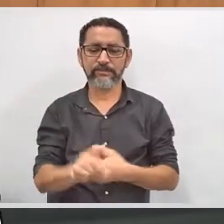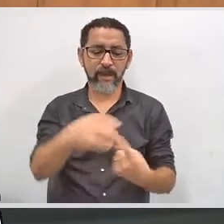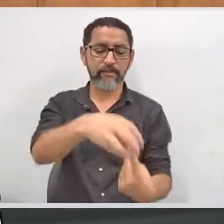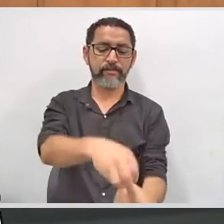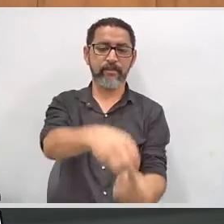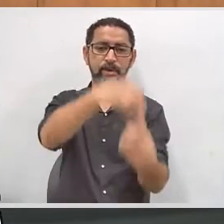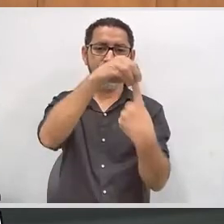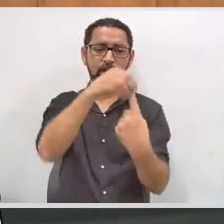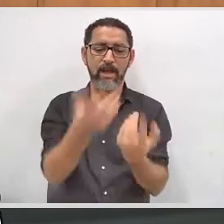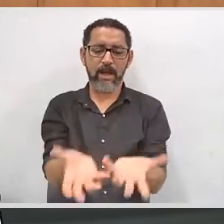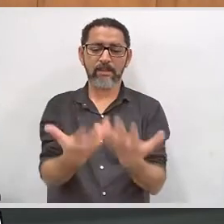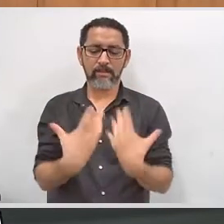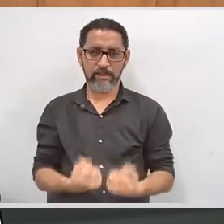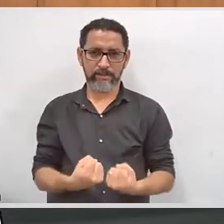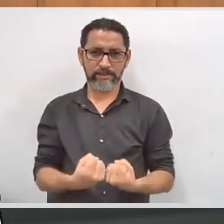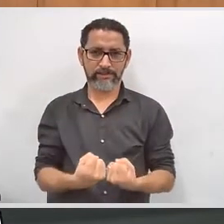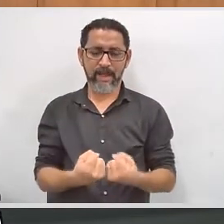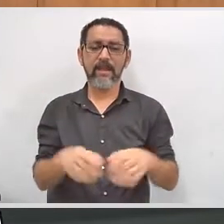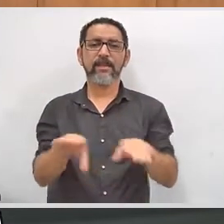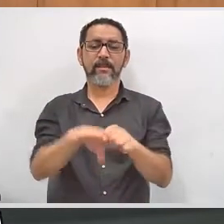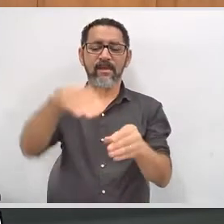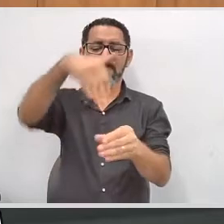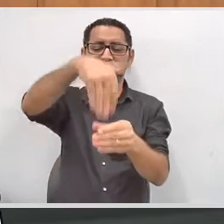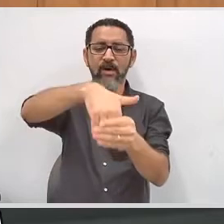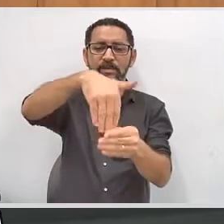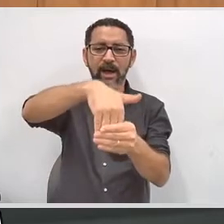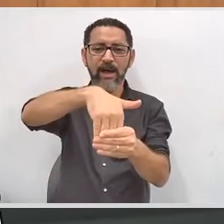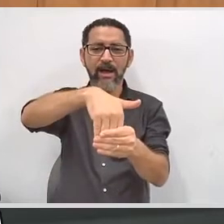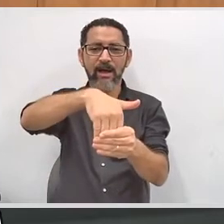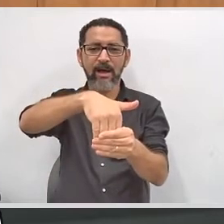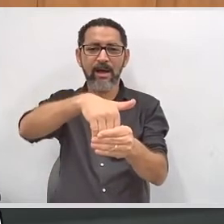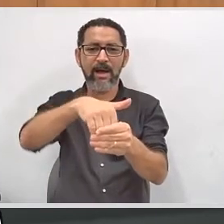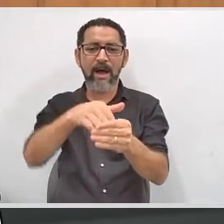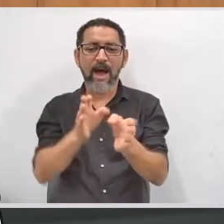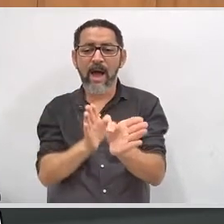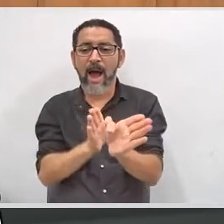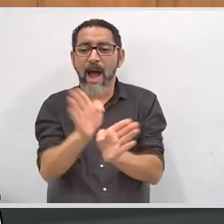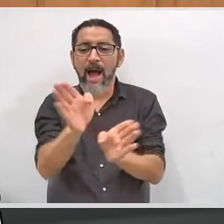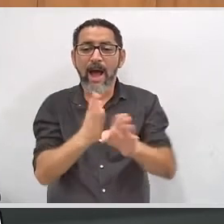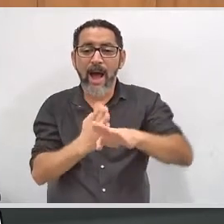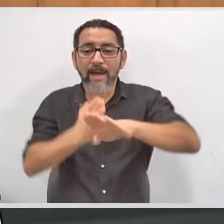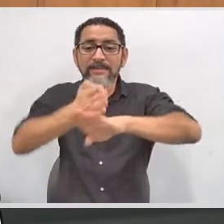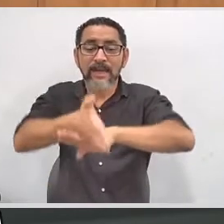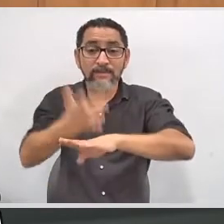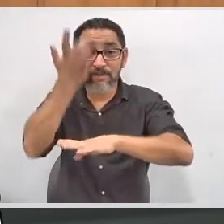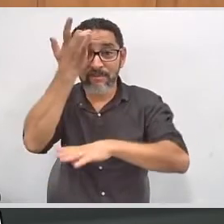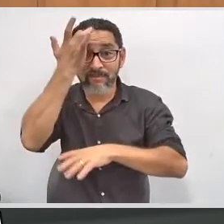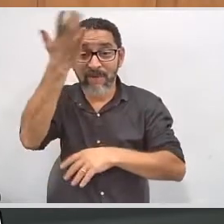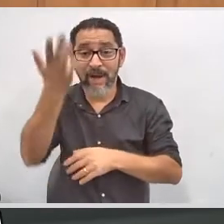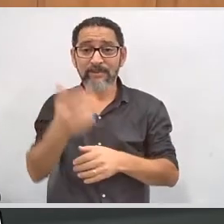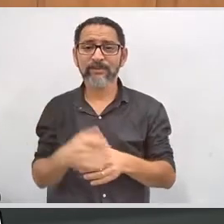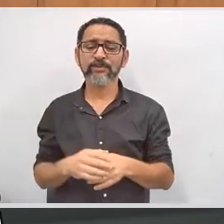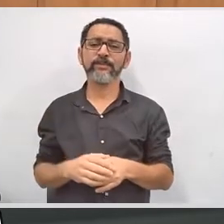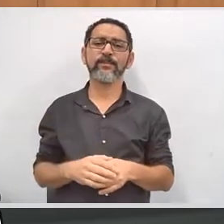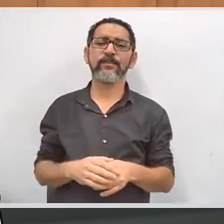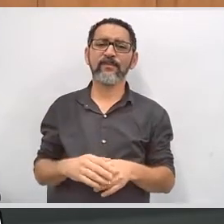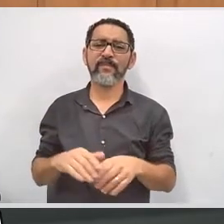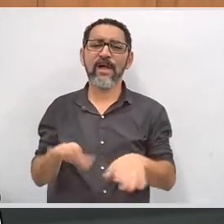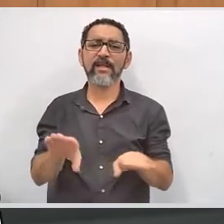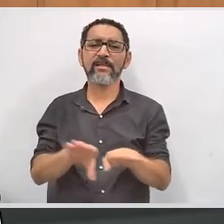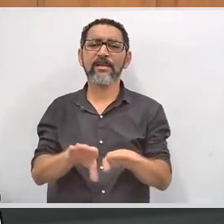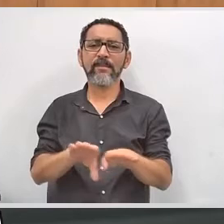atendimento, votar em uma sessão de fácil acesso, certidão de quitação eleitoral com brazo de validade